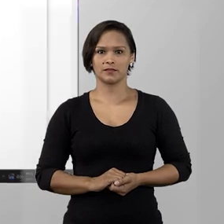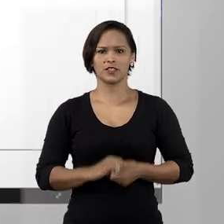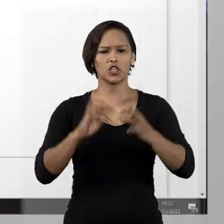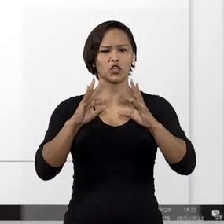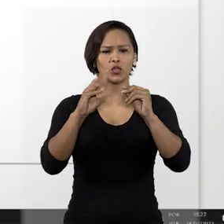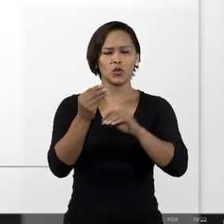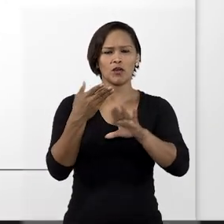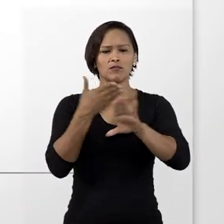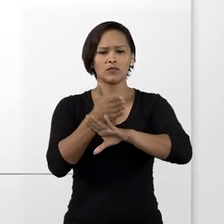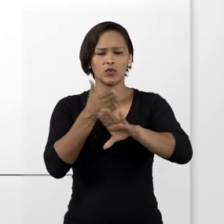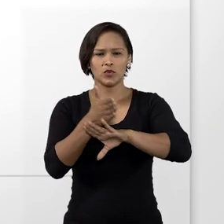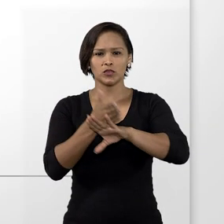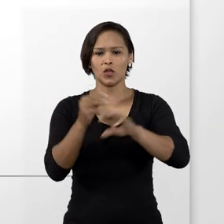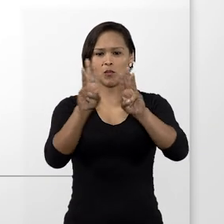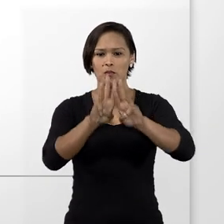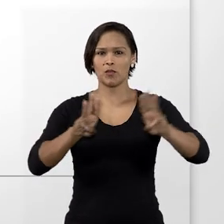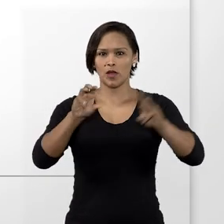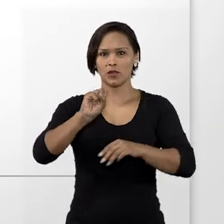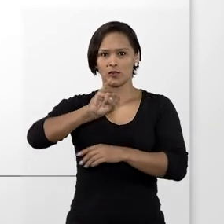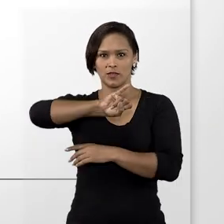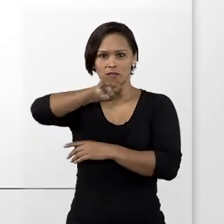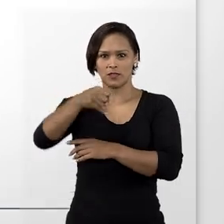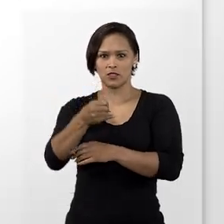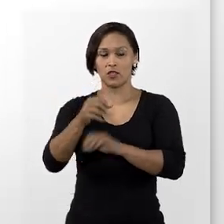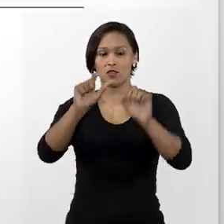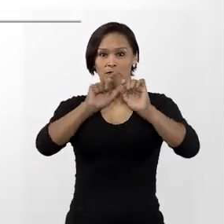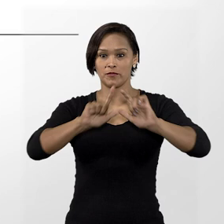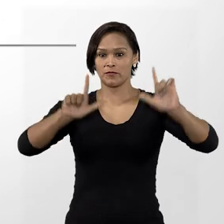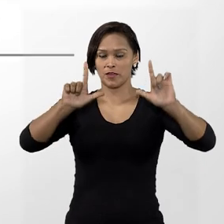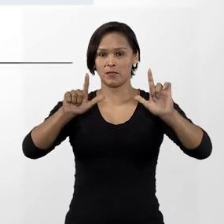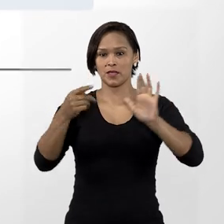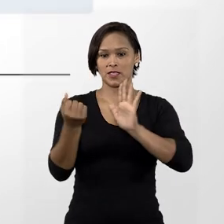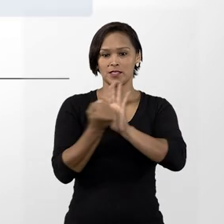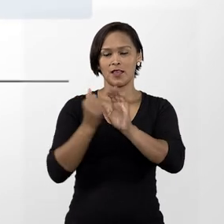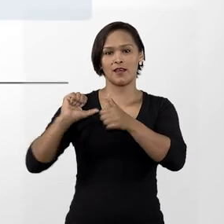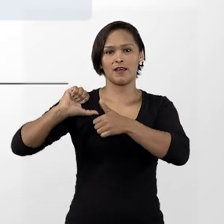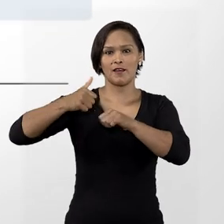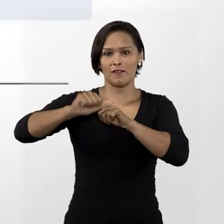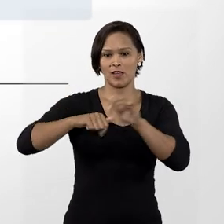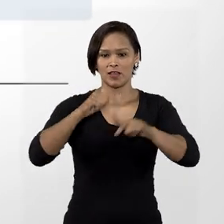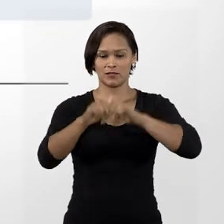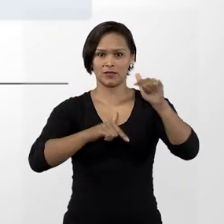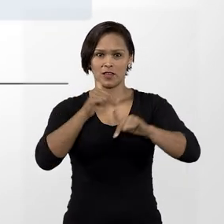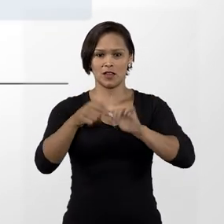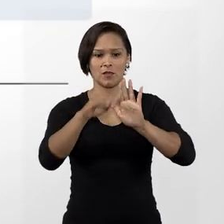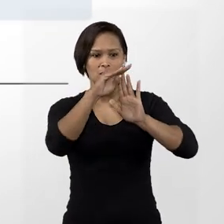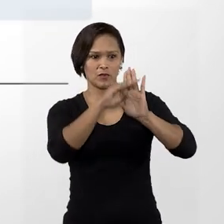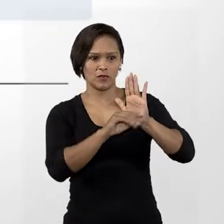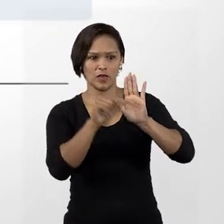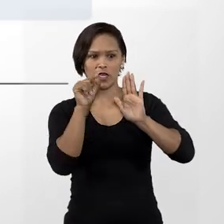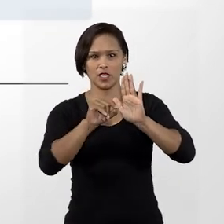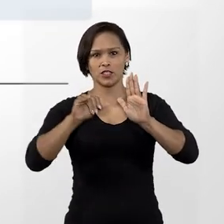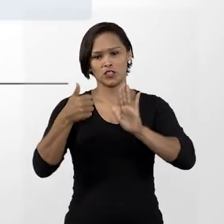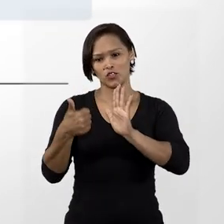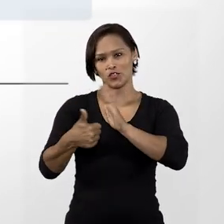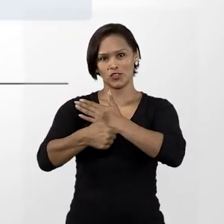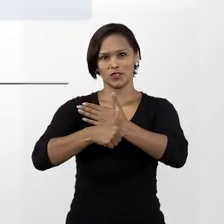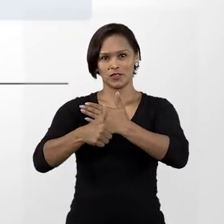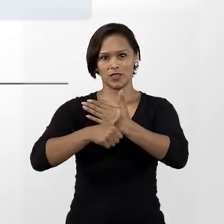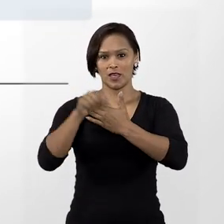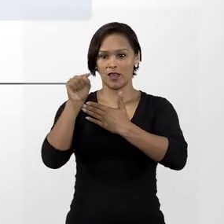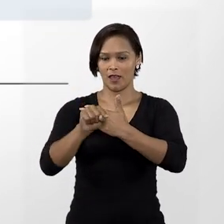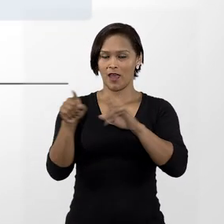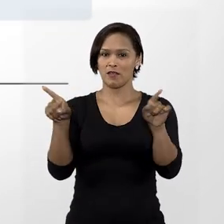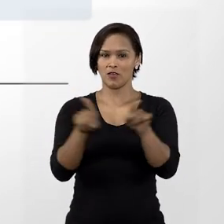Toda vez que você acessar algo no portal do STJ, vai aparecer o ícone Avalie o nosso serviço. Este joinha aqui.